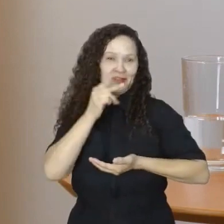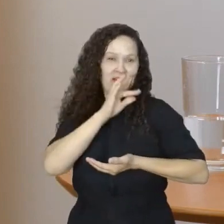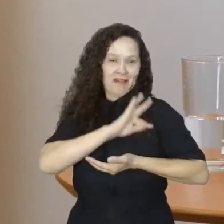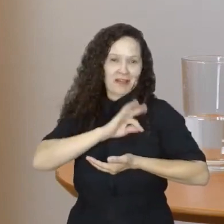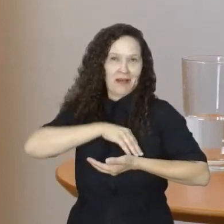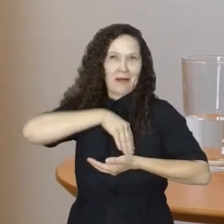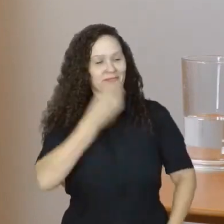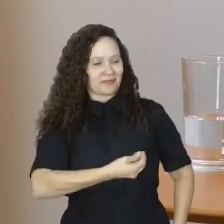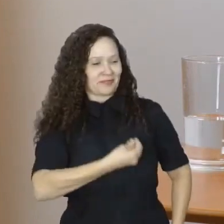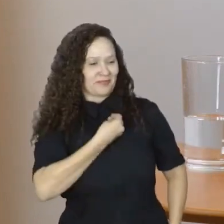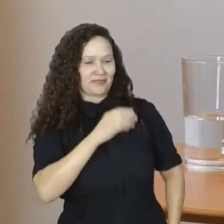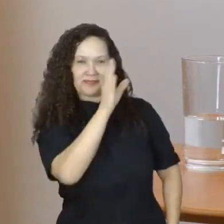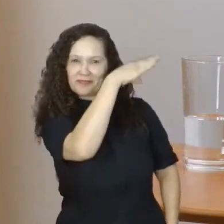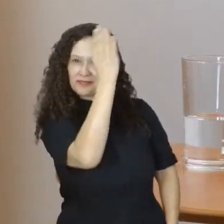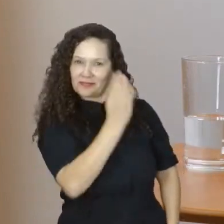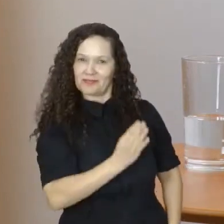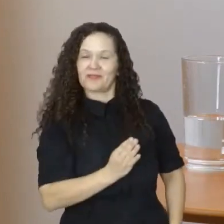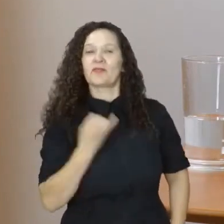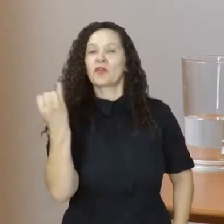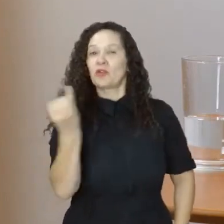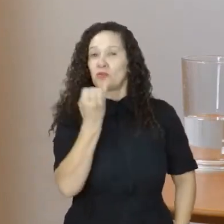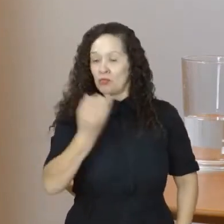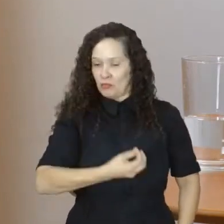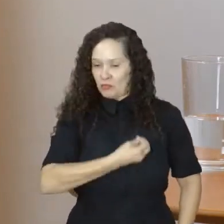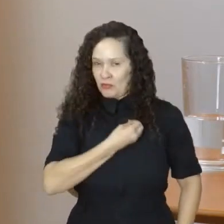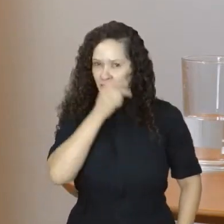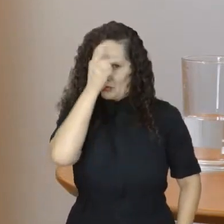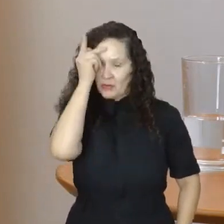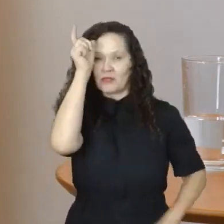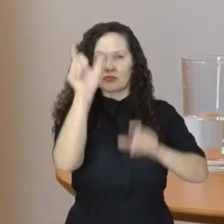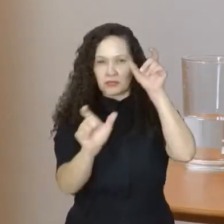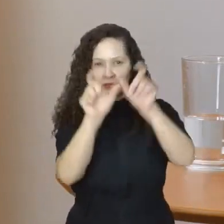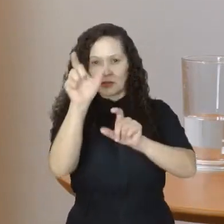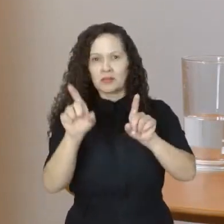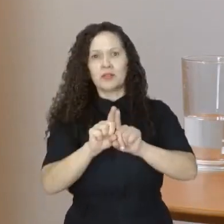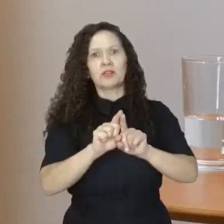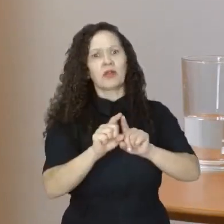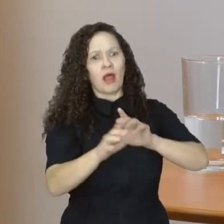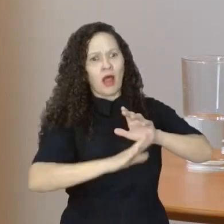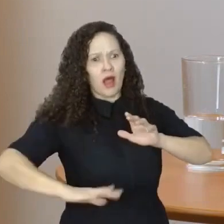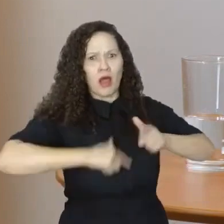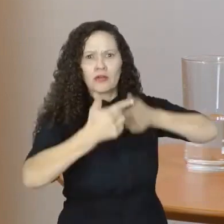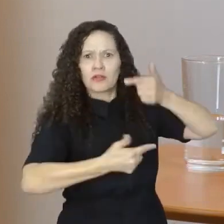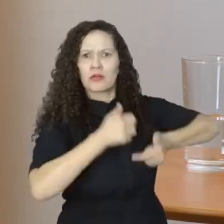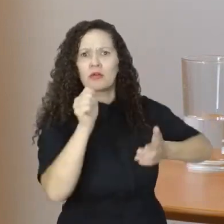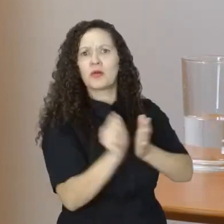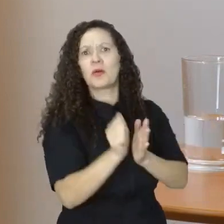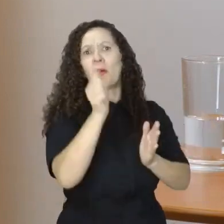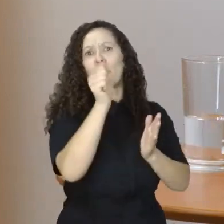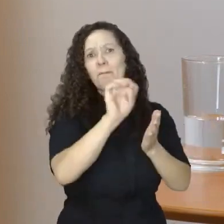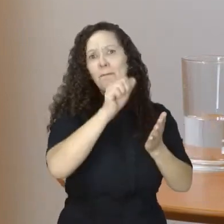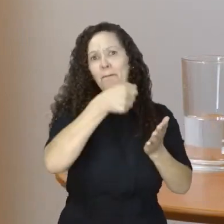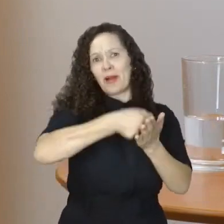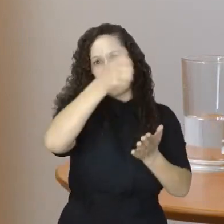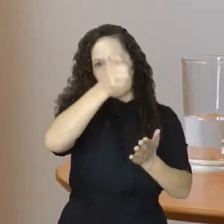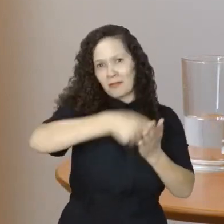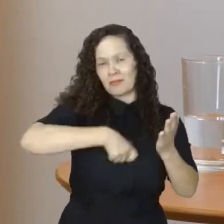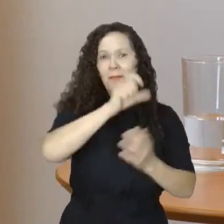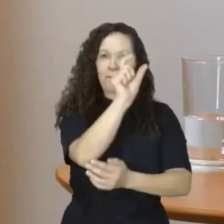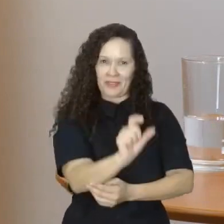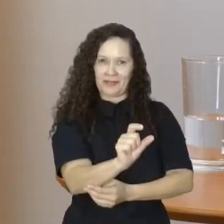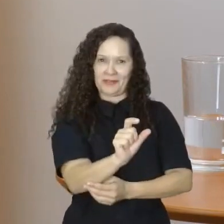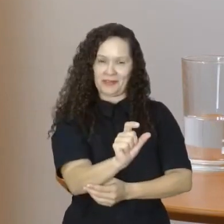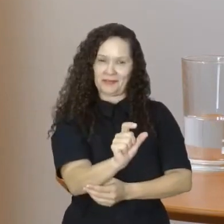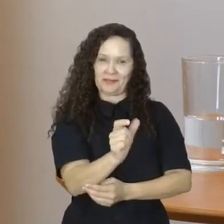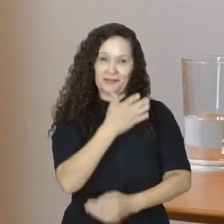E quem ganha menos, paga mais. Ela é importante para o setor produtivo, que também vai pagar menos impostos. E por isso, o presidente Lula faz a